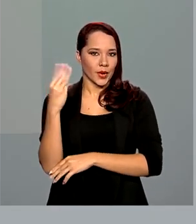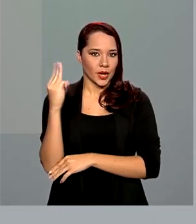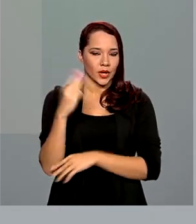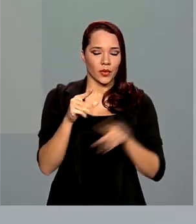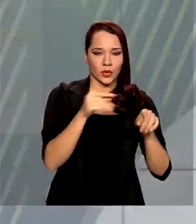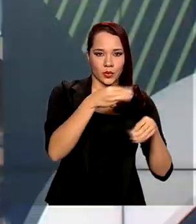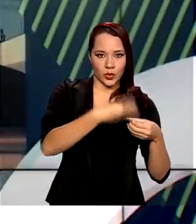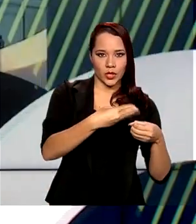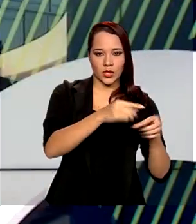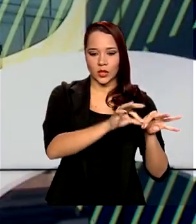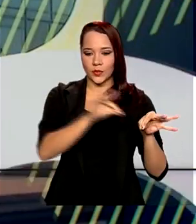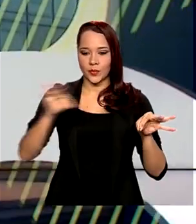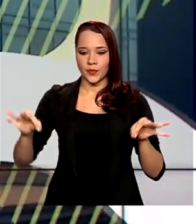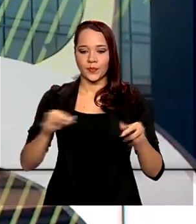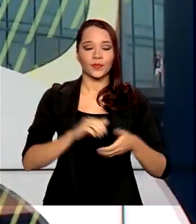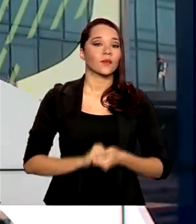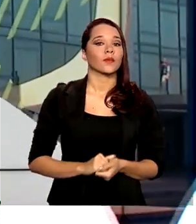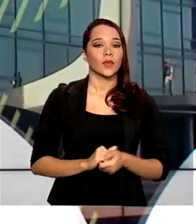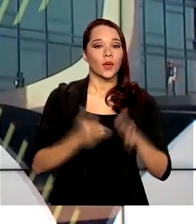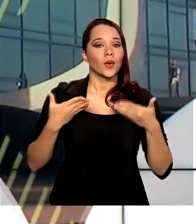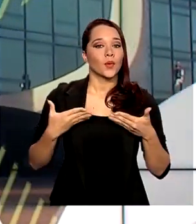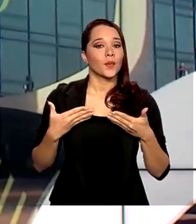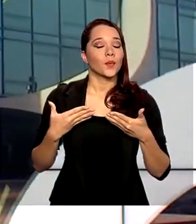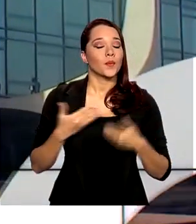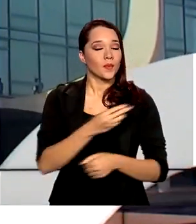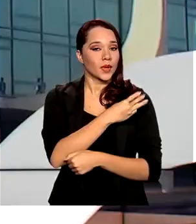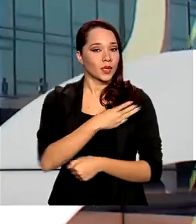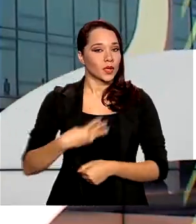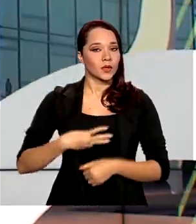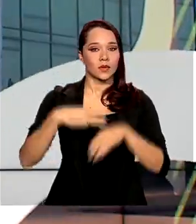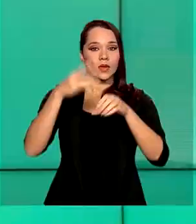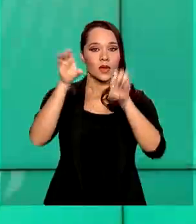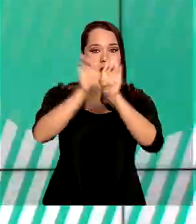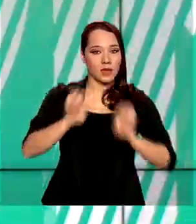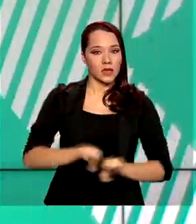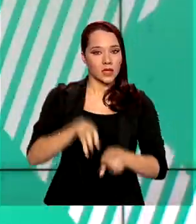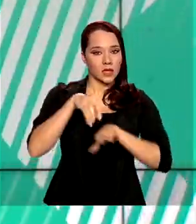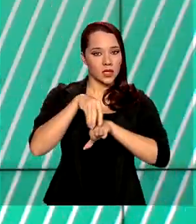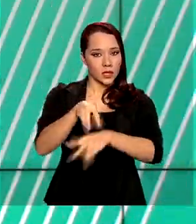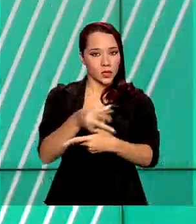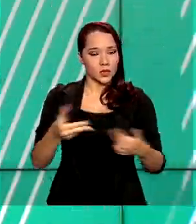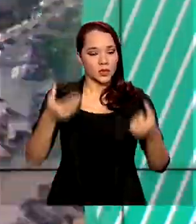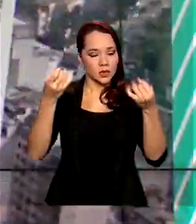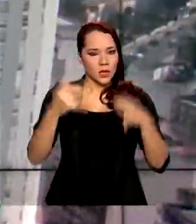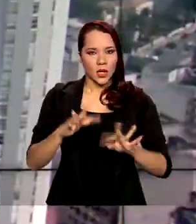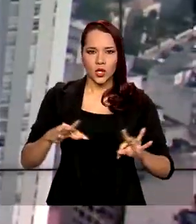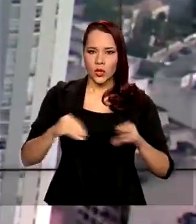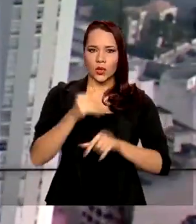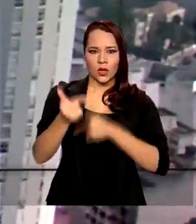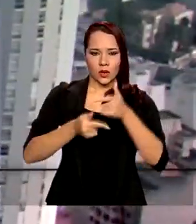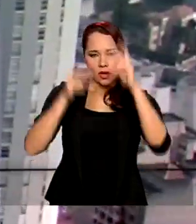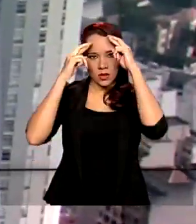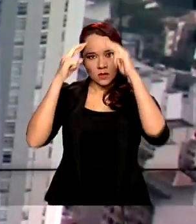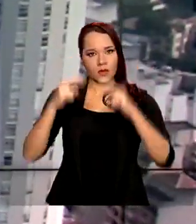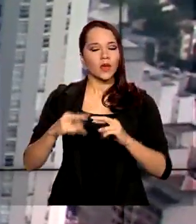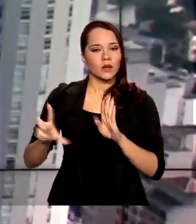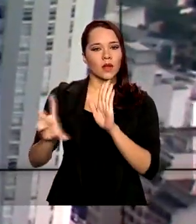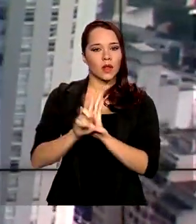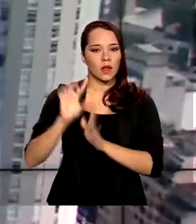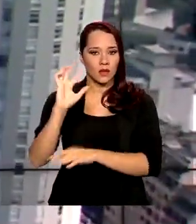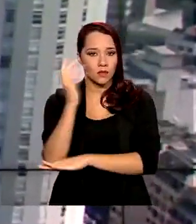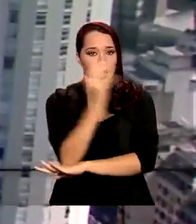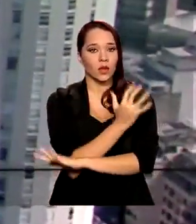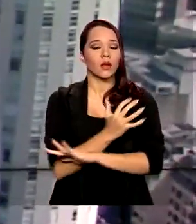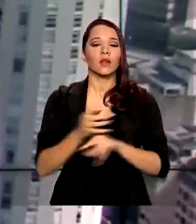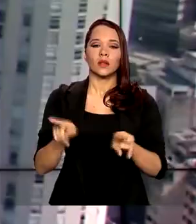do Norte. De acordo com o ministro da Infraestrutura, todo o trabalho no trecho será feito com respeito à legislação ambiental